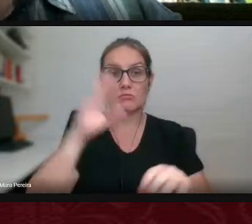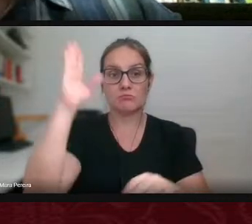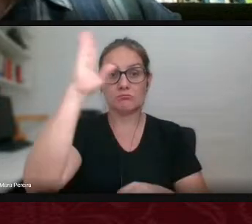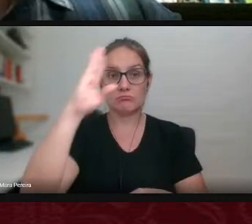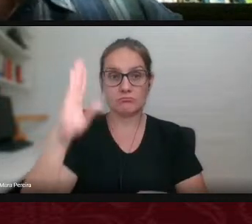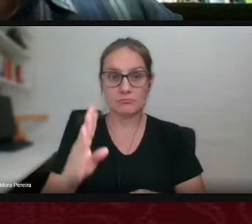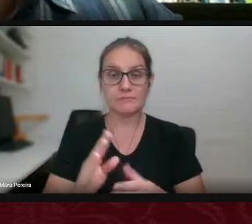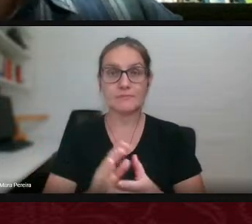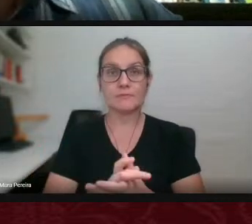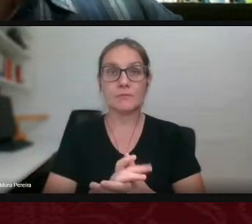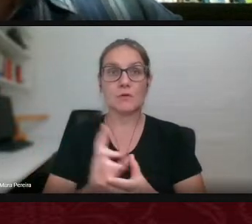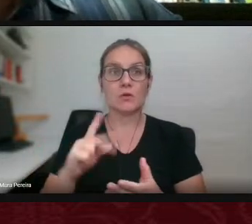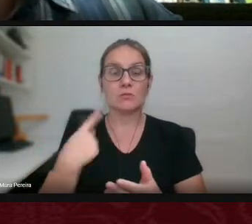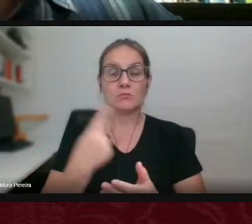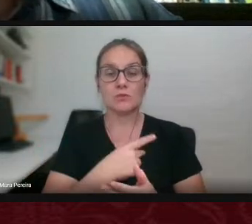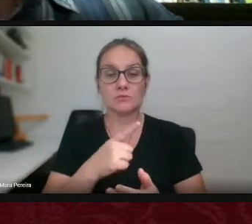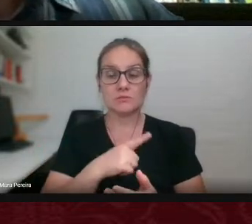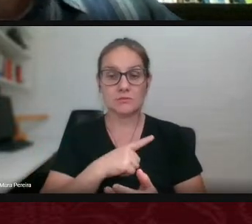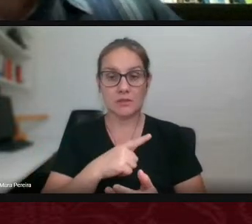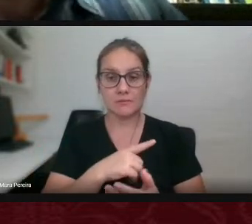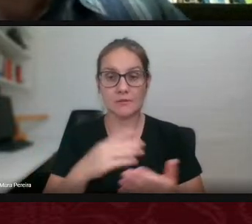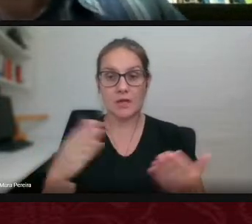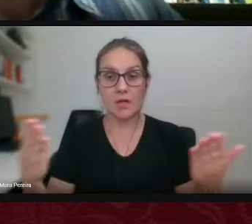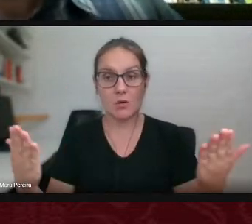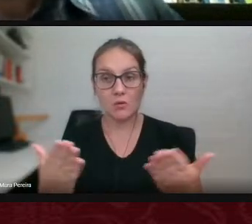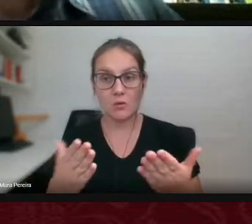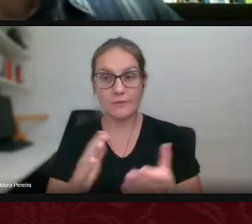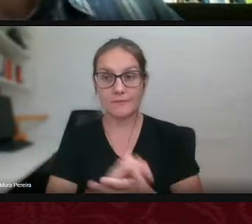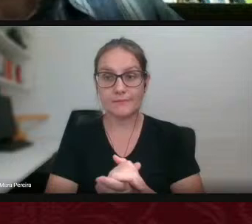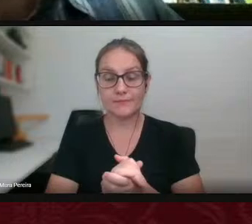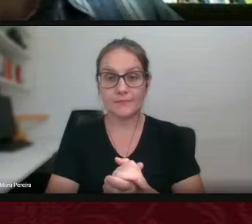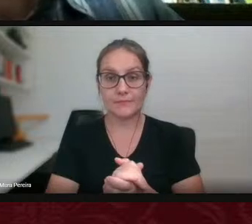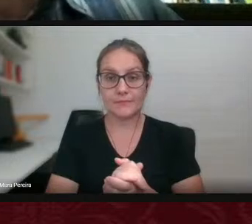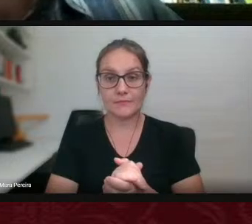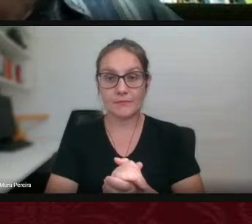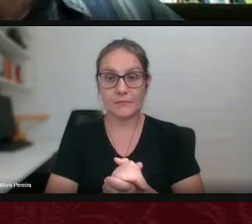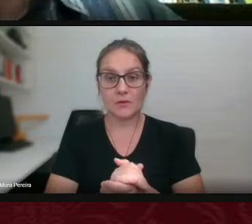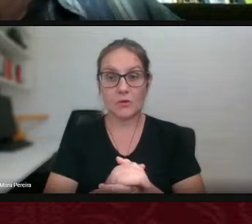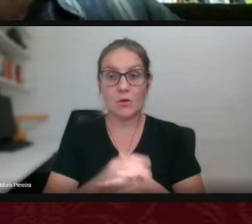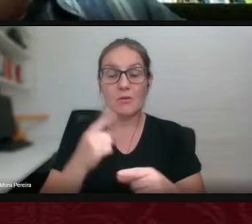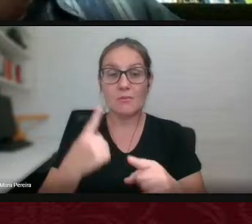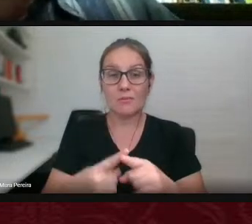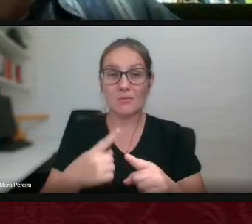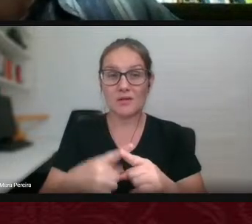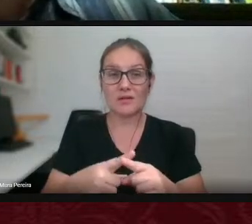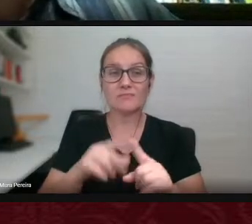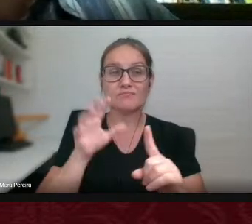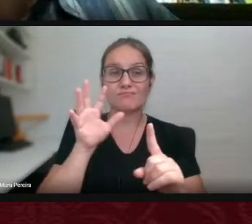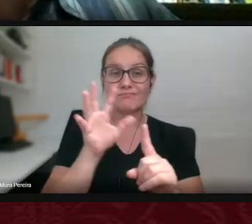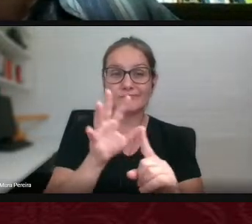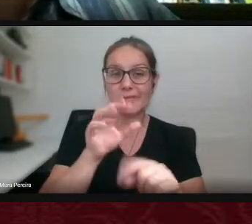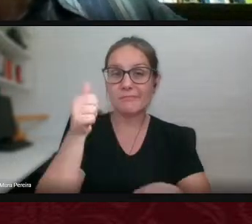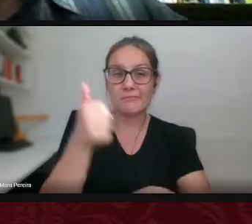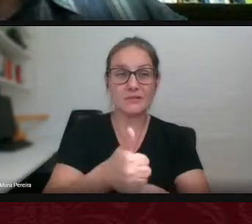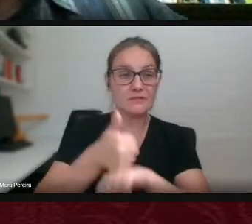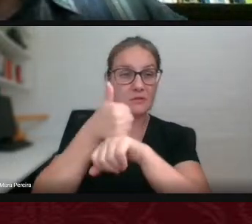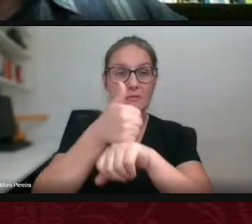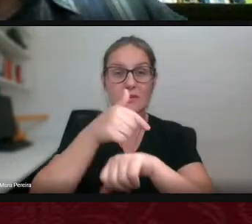nós temos uma situação em que e por que que eu estou falando isso porque isso afeta diretamente a educação física